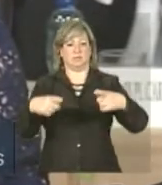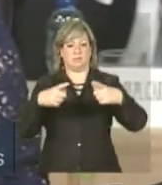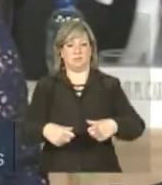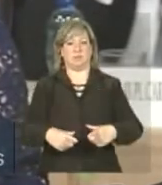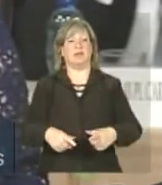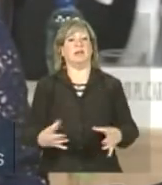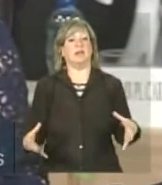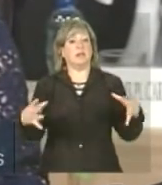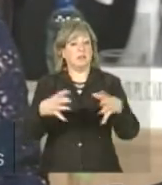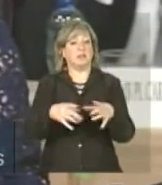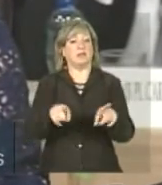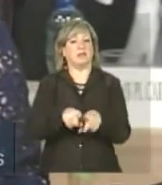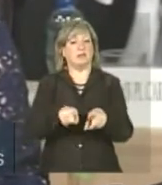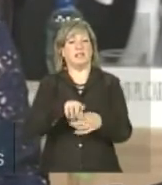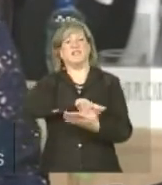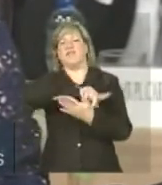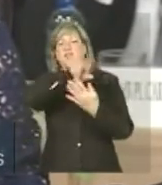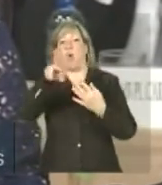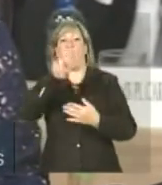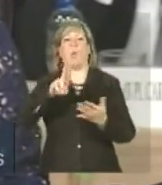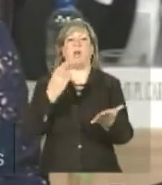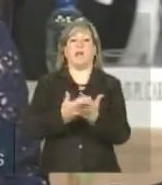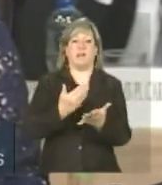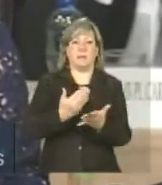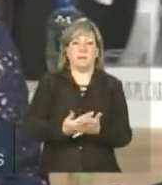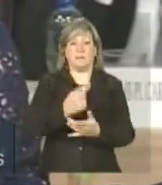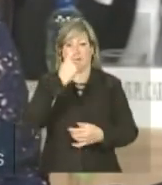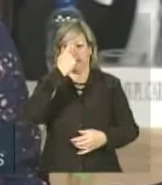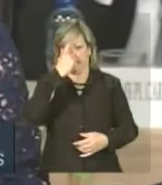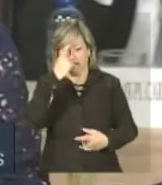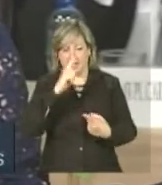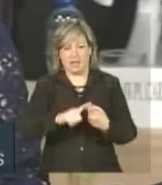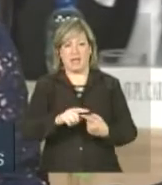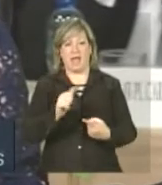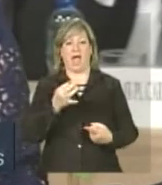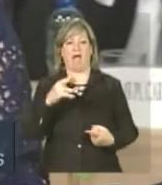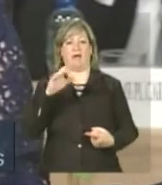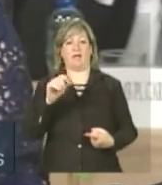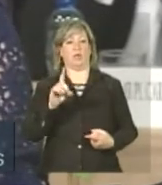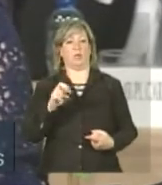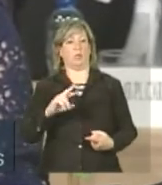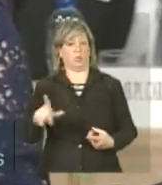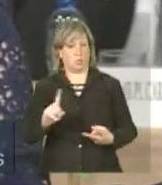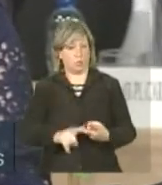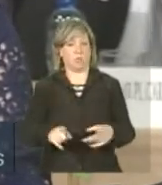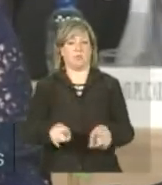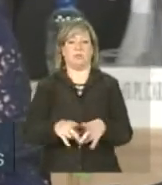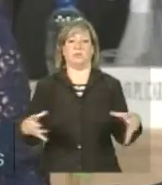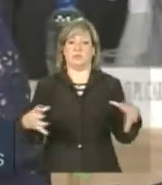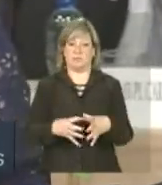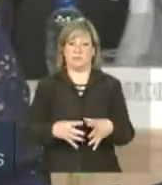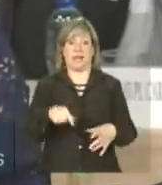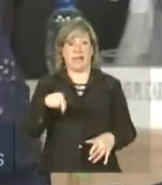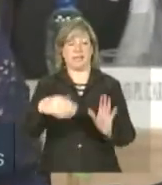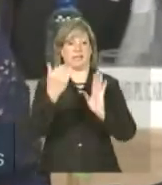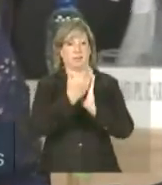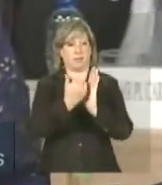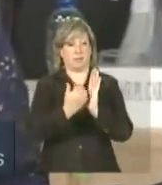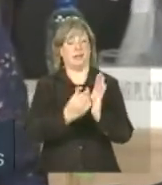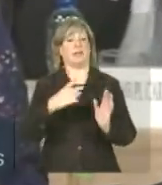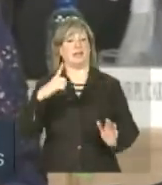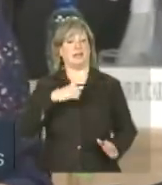incluindo diversas universidades indianas e sul-africanas. Esse programa prevê um